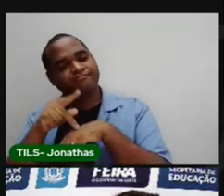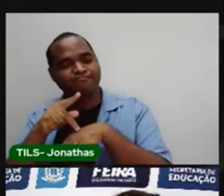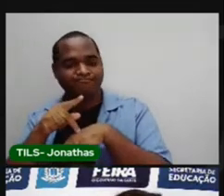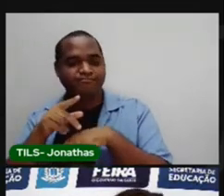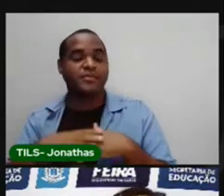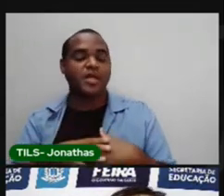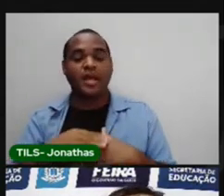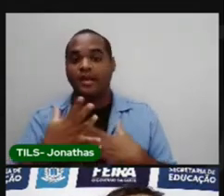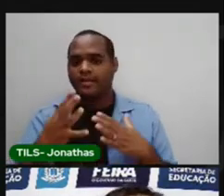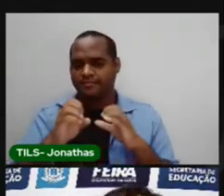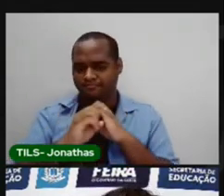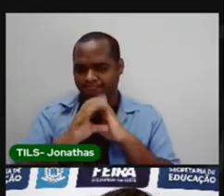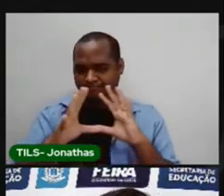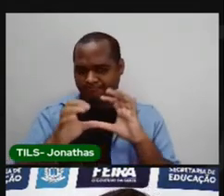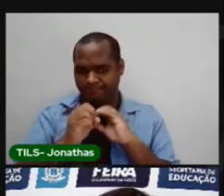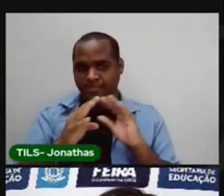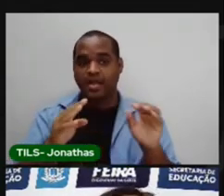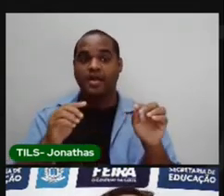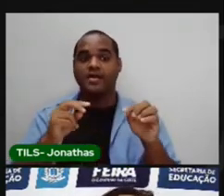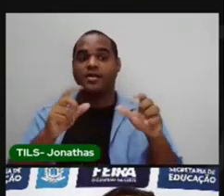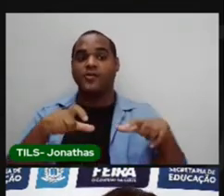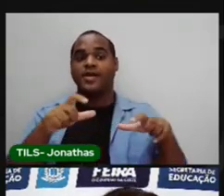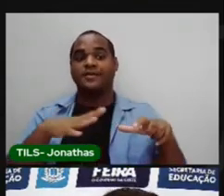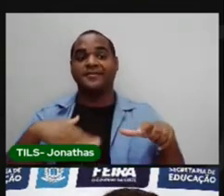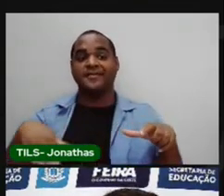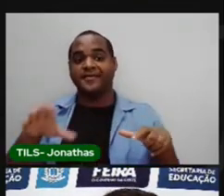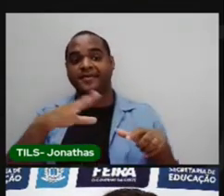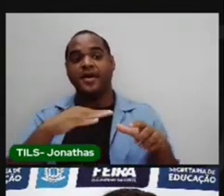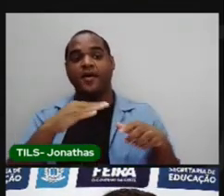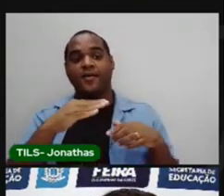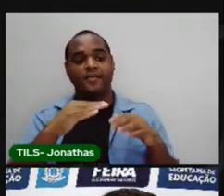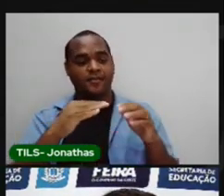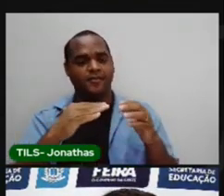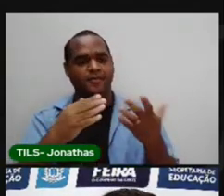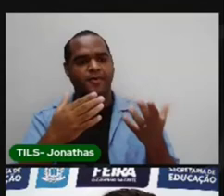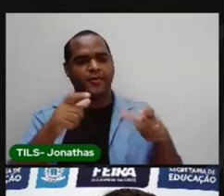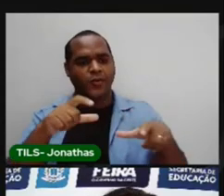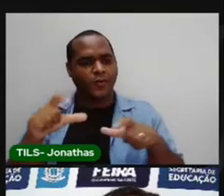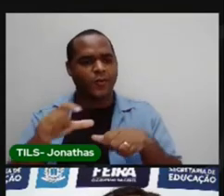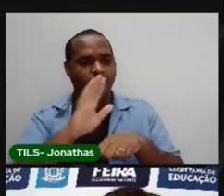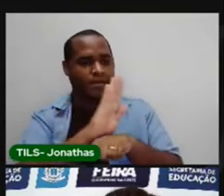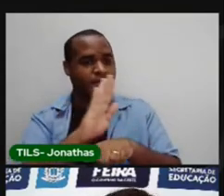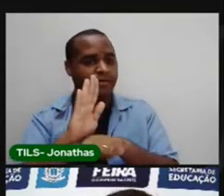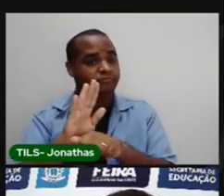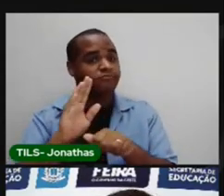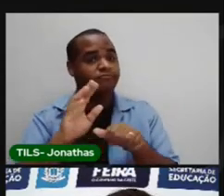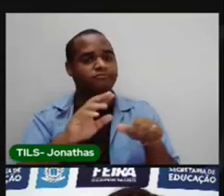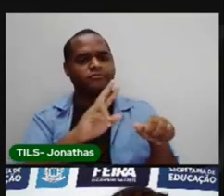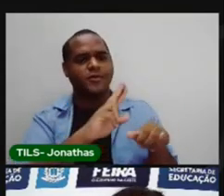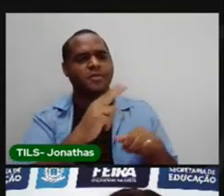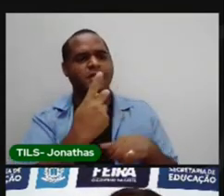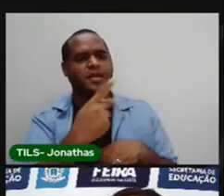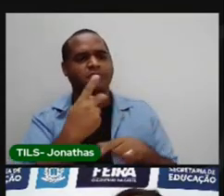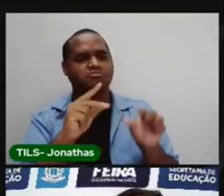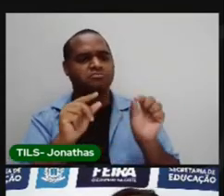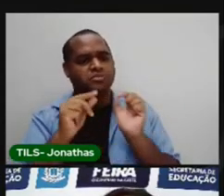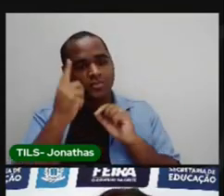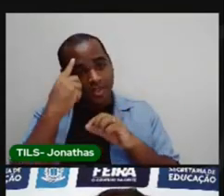você descobrir por que o seu bairro se chama desse jeito? Quando você descobrir,